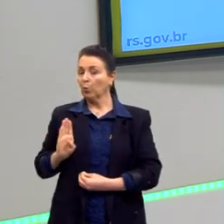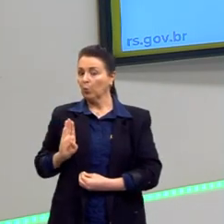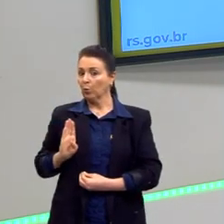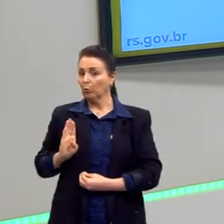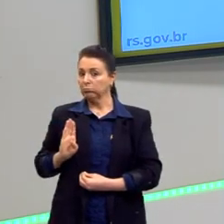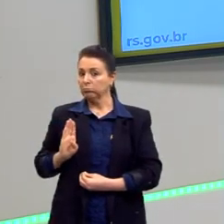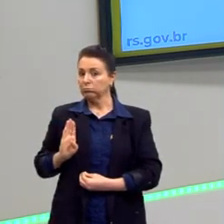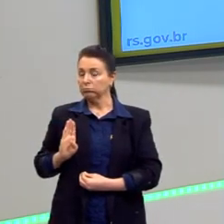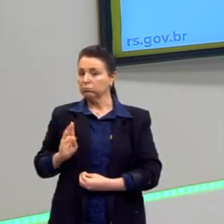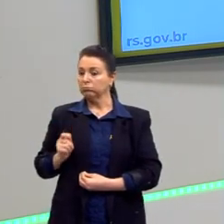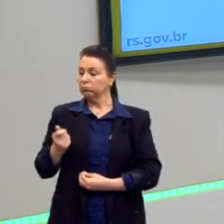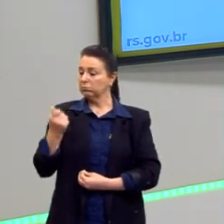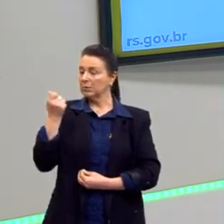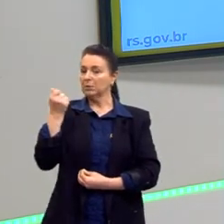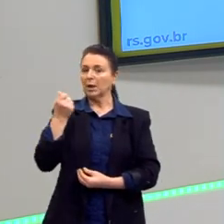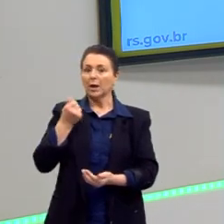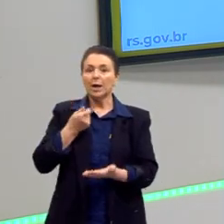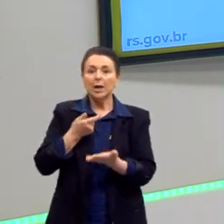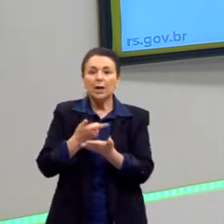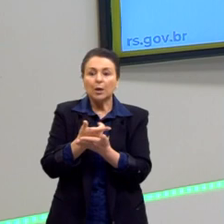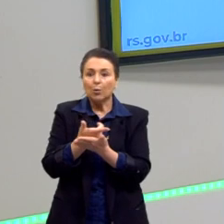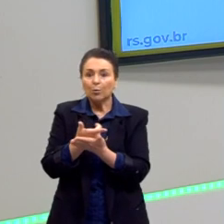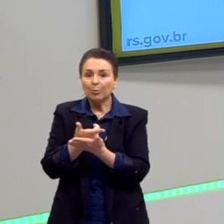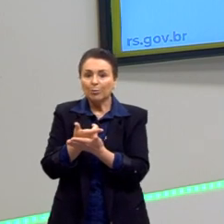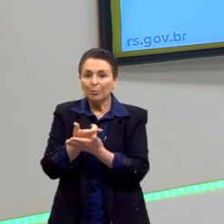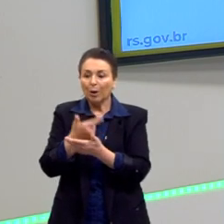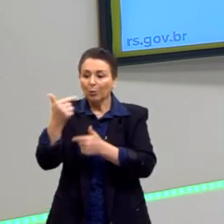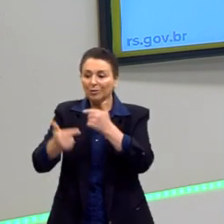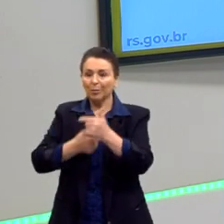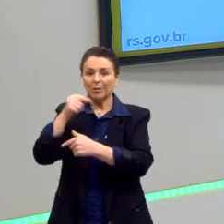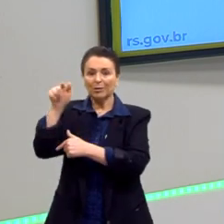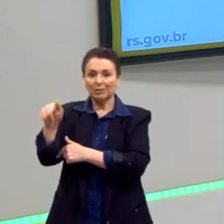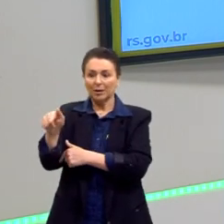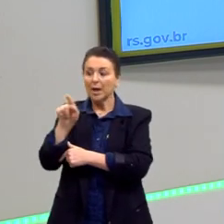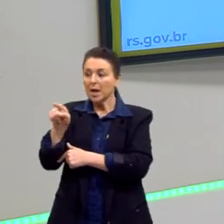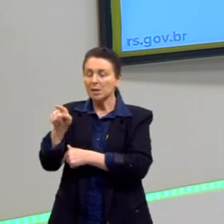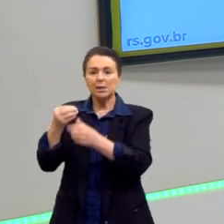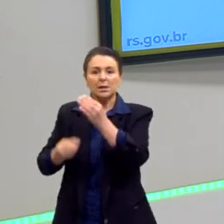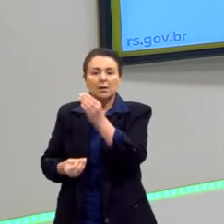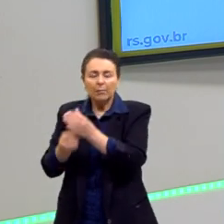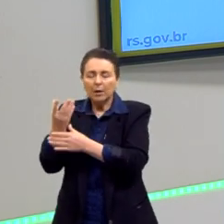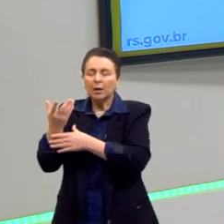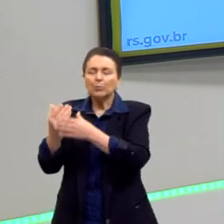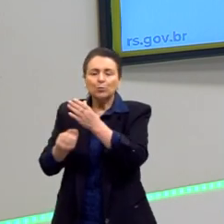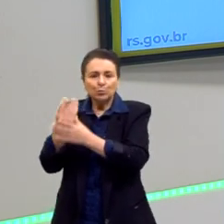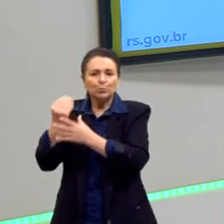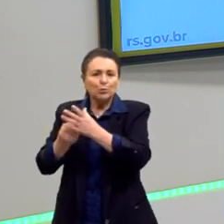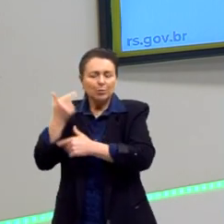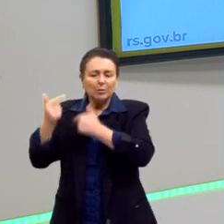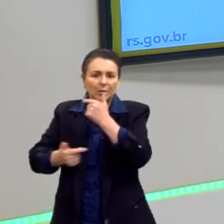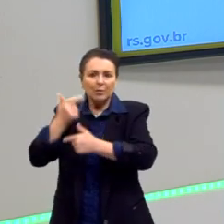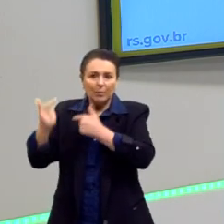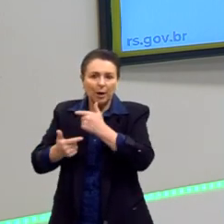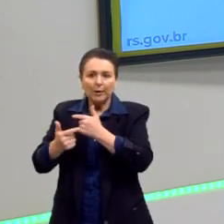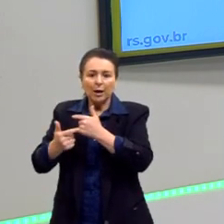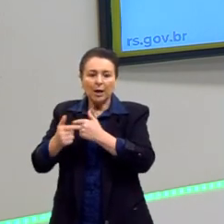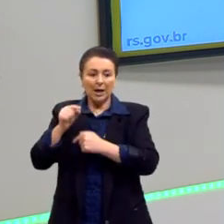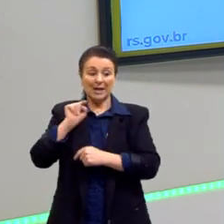compra o dia todo do trabalhador, o trabalhador produz muito mais, ele dá muito mais lucro do que